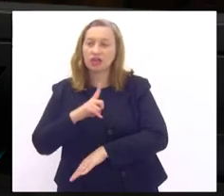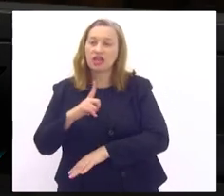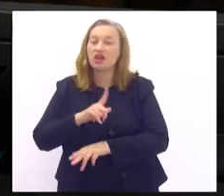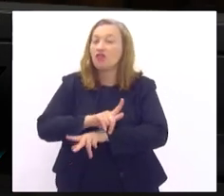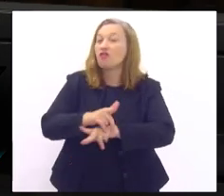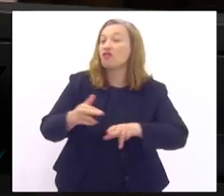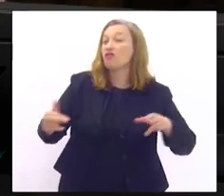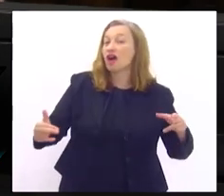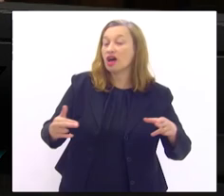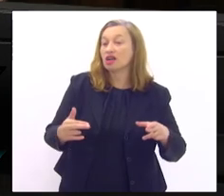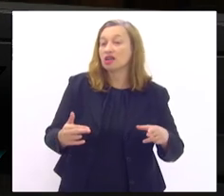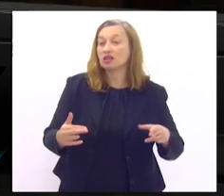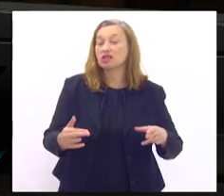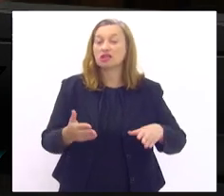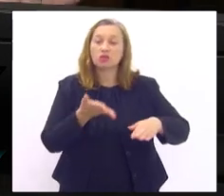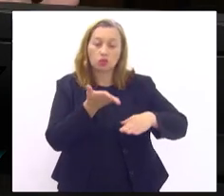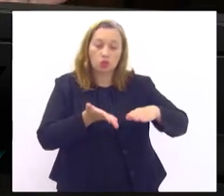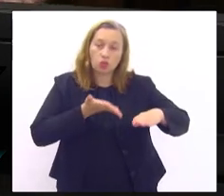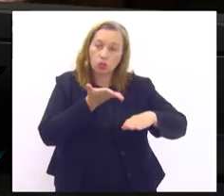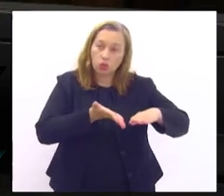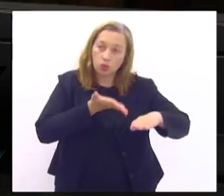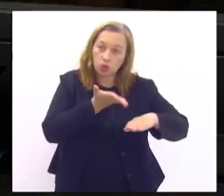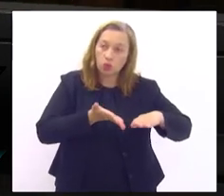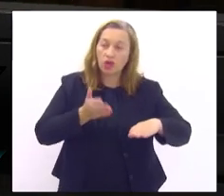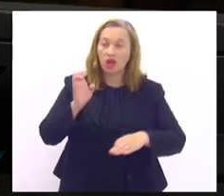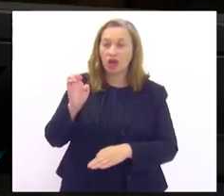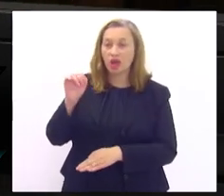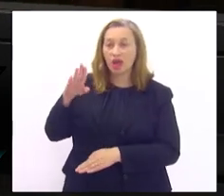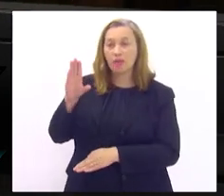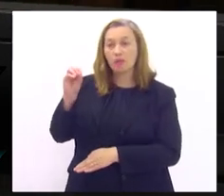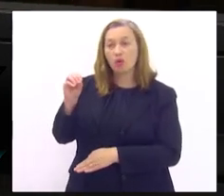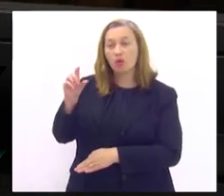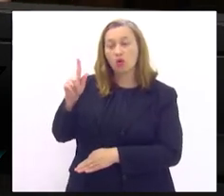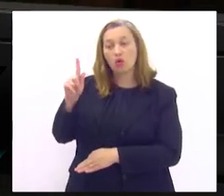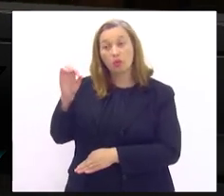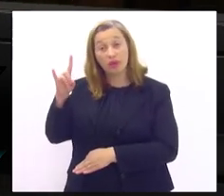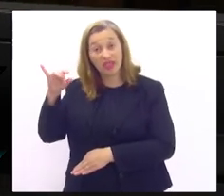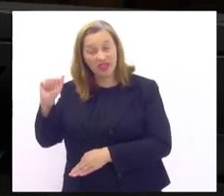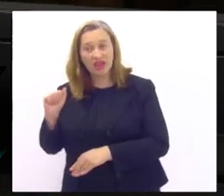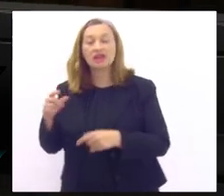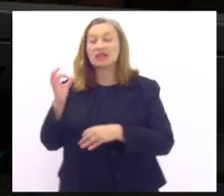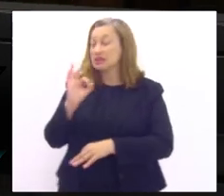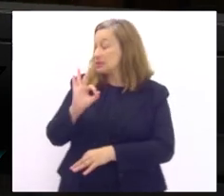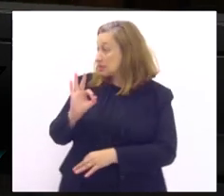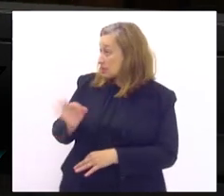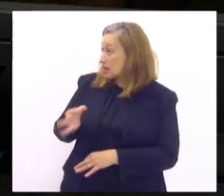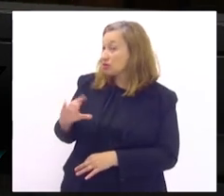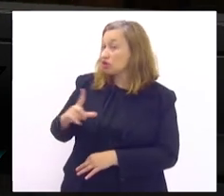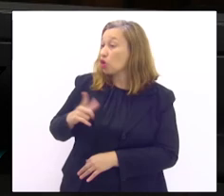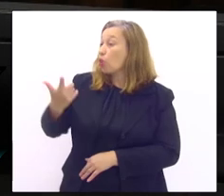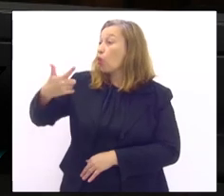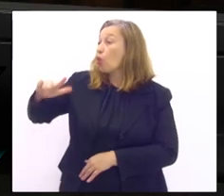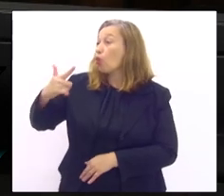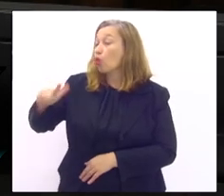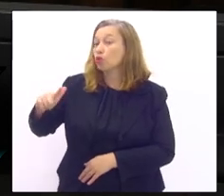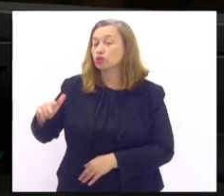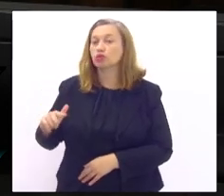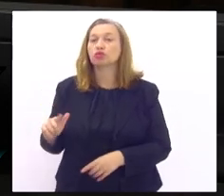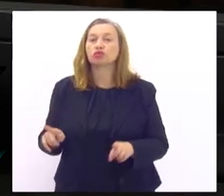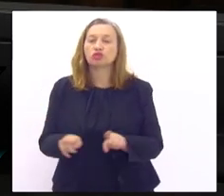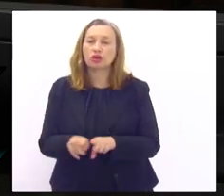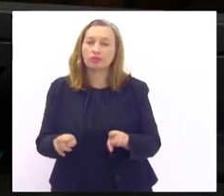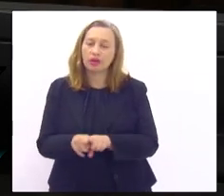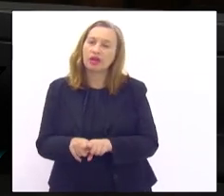tanto a da podologia quanto a amoglobina glicada e provavelmente existem outros aspectos aí